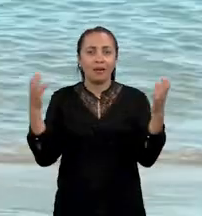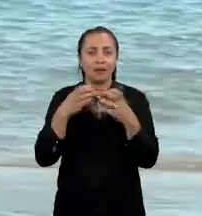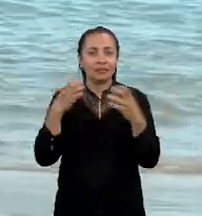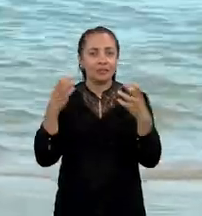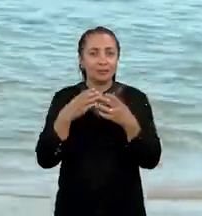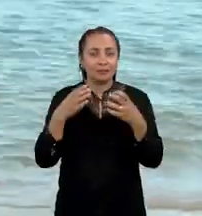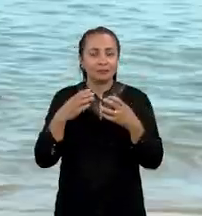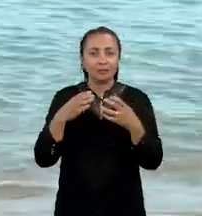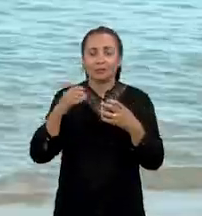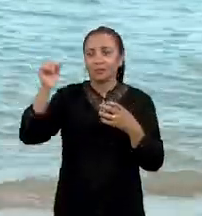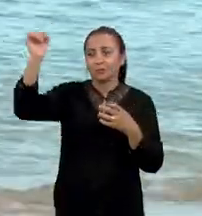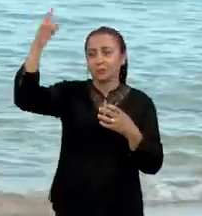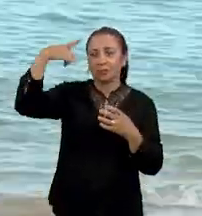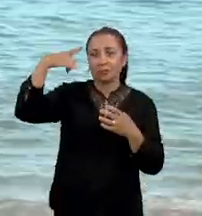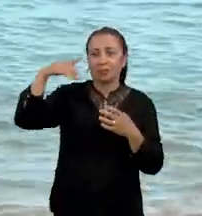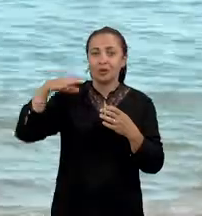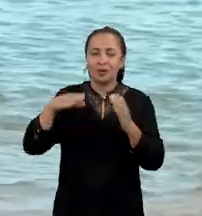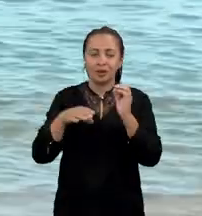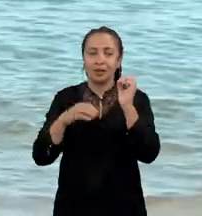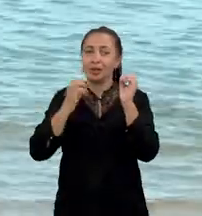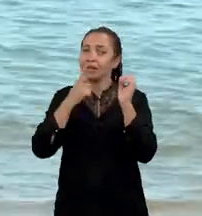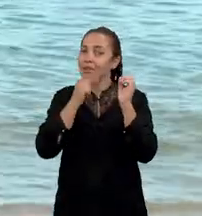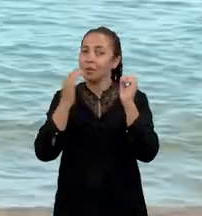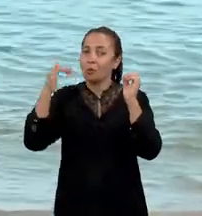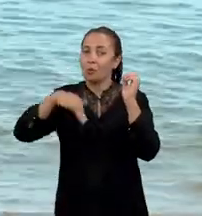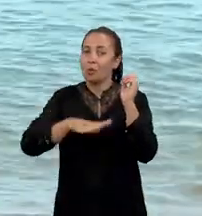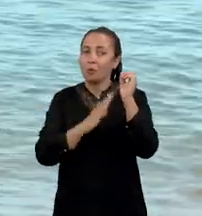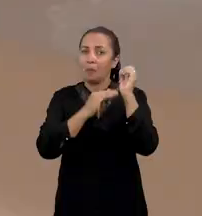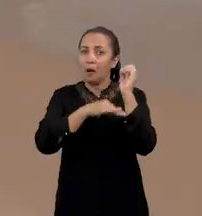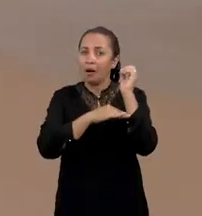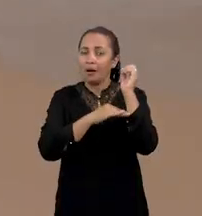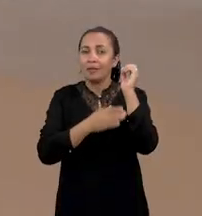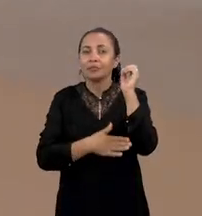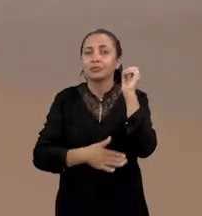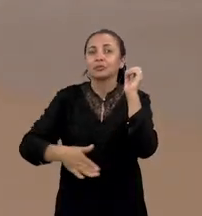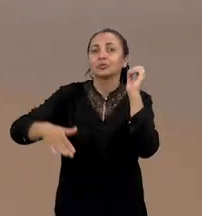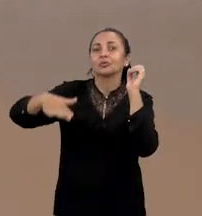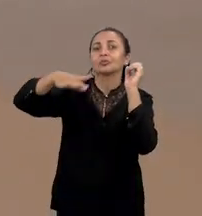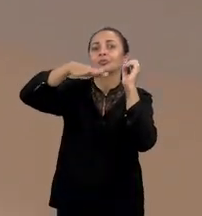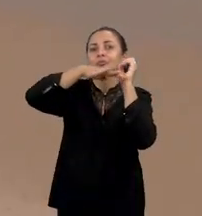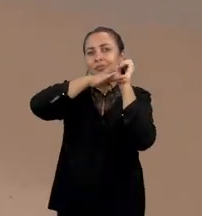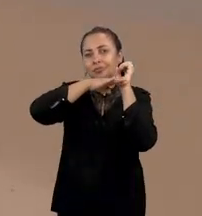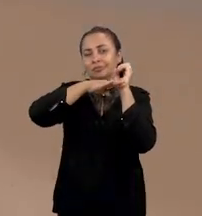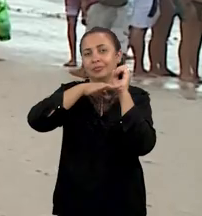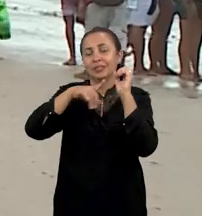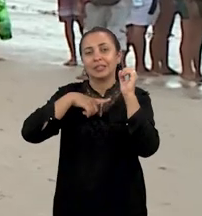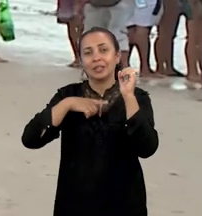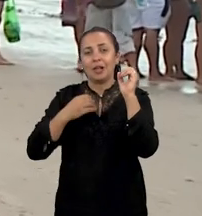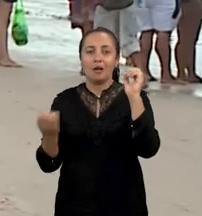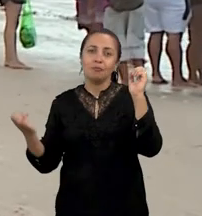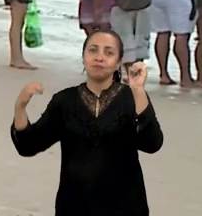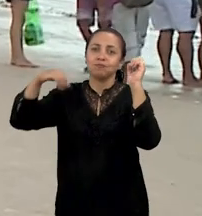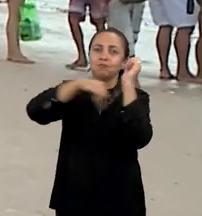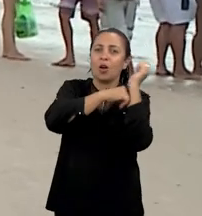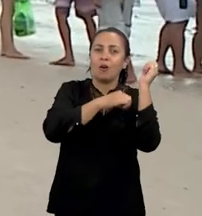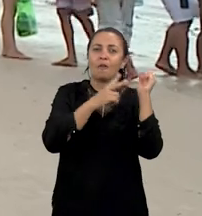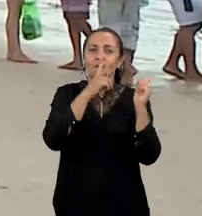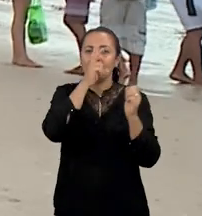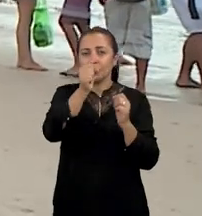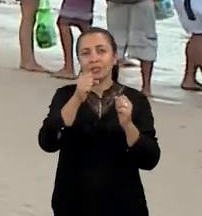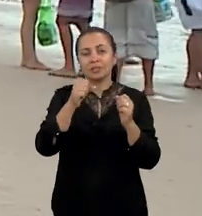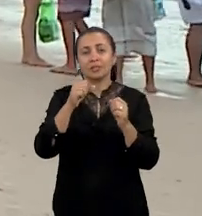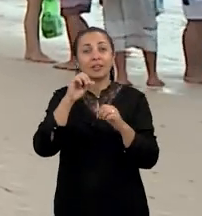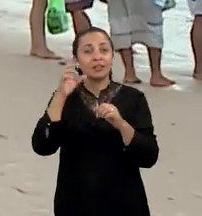e elevação do nível do mar. Isso associado a um contexto de praias estreitas faz com que as marés atinjam com muita força a base da